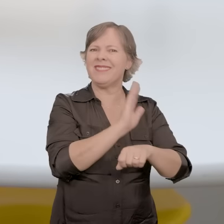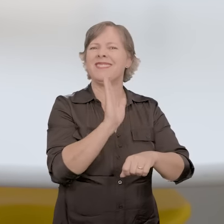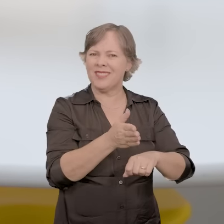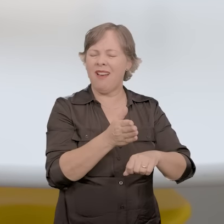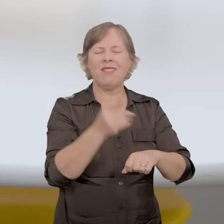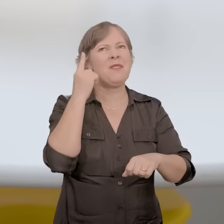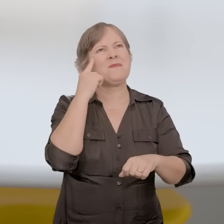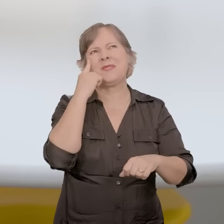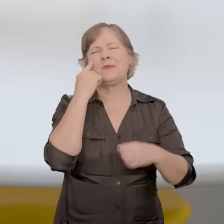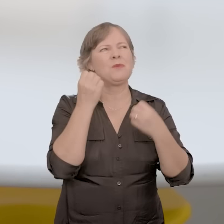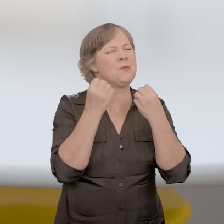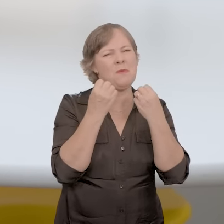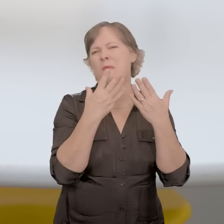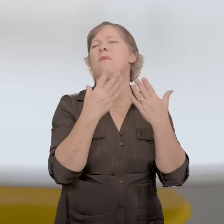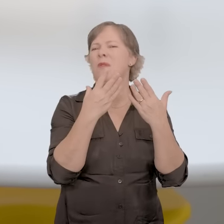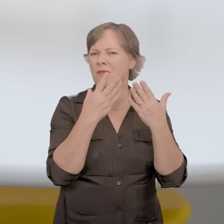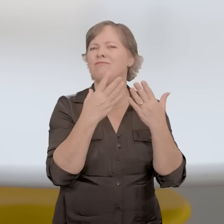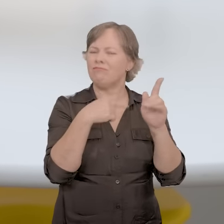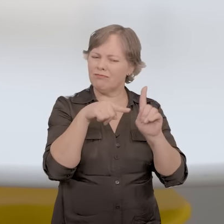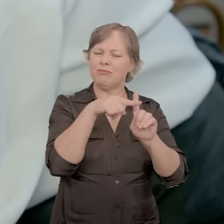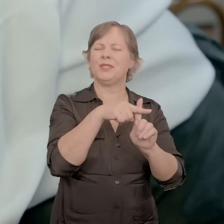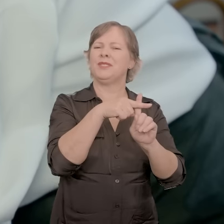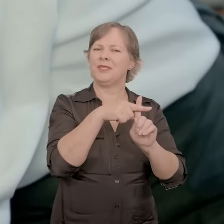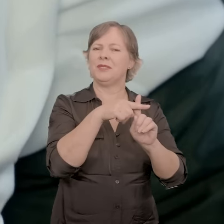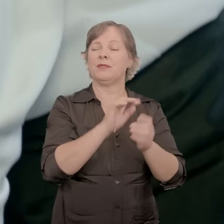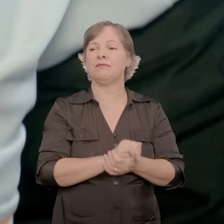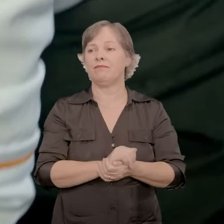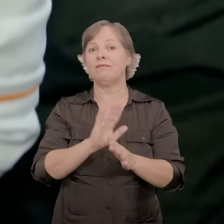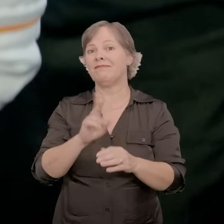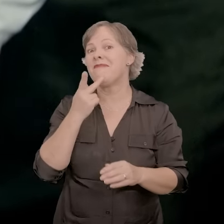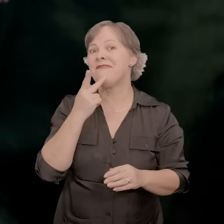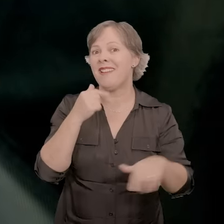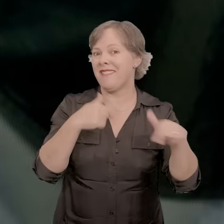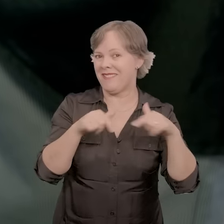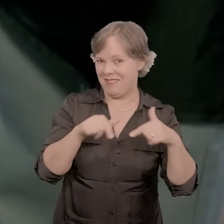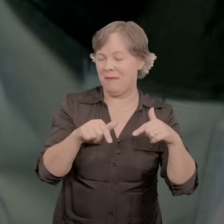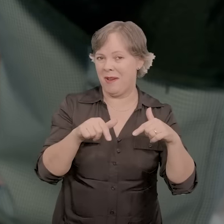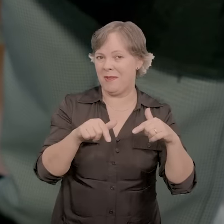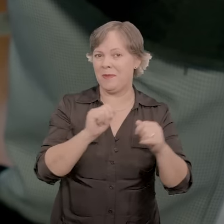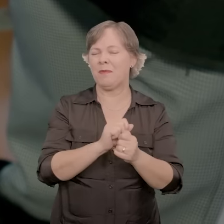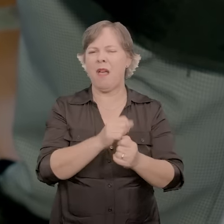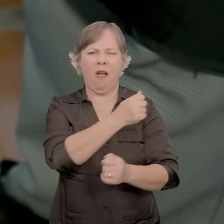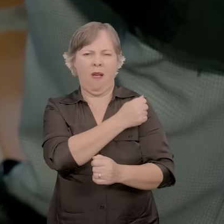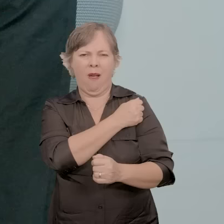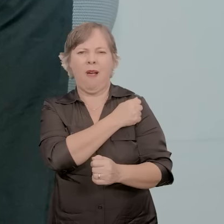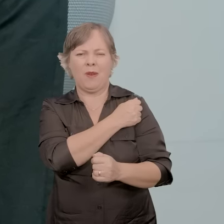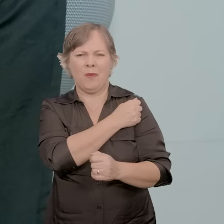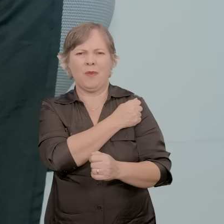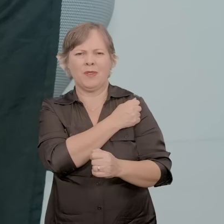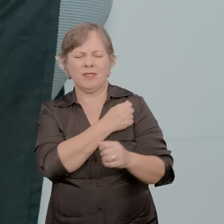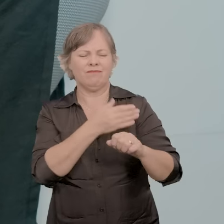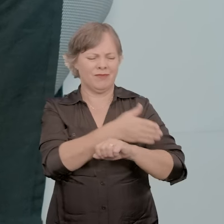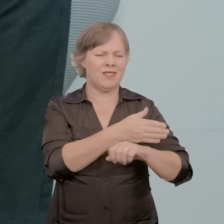eu acho que o saldo é muito, muito positivo. E por falar em mercado de trabalho, uma das alunas do curso está